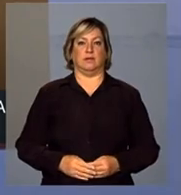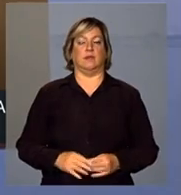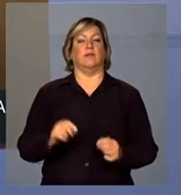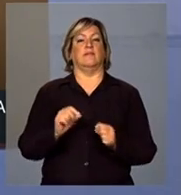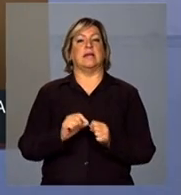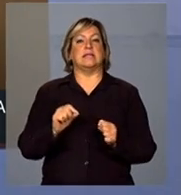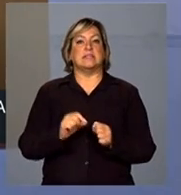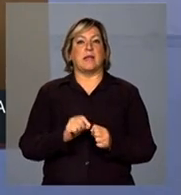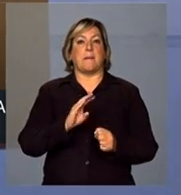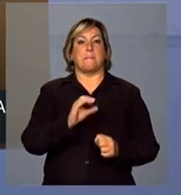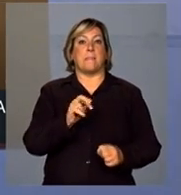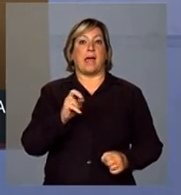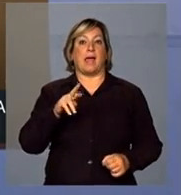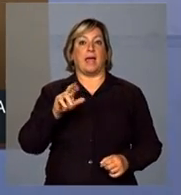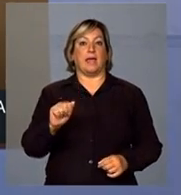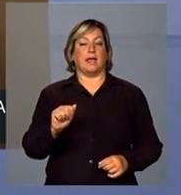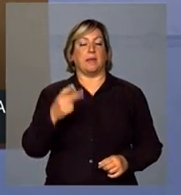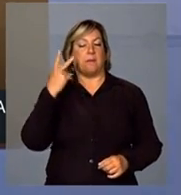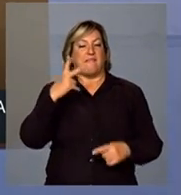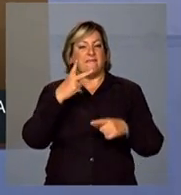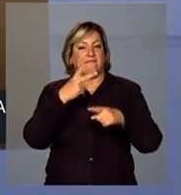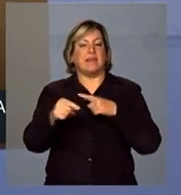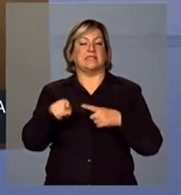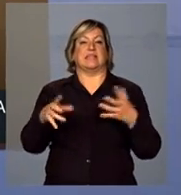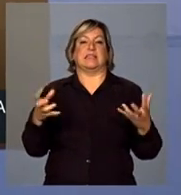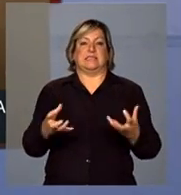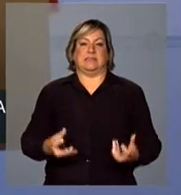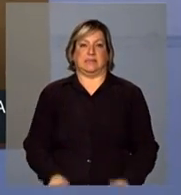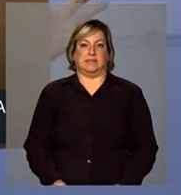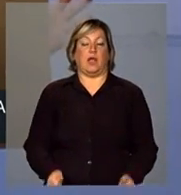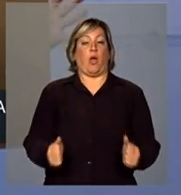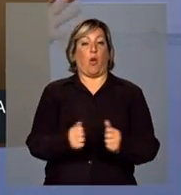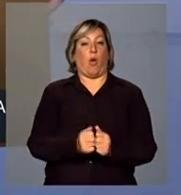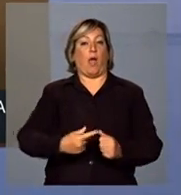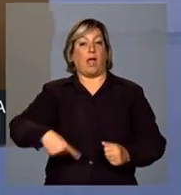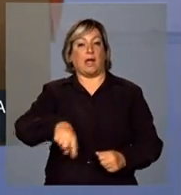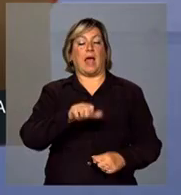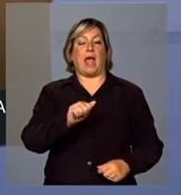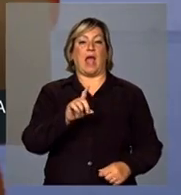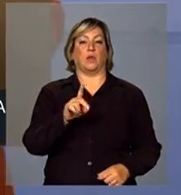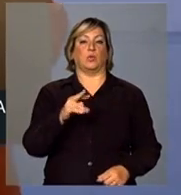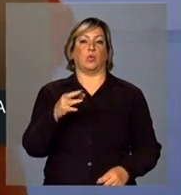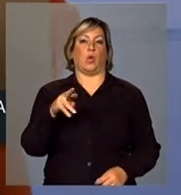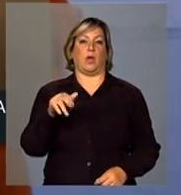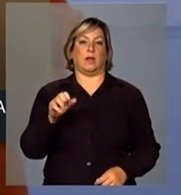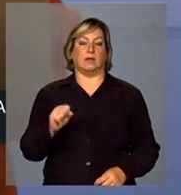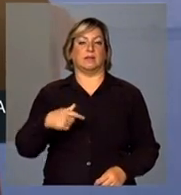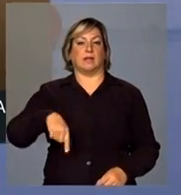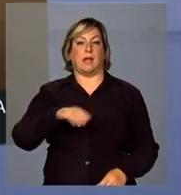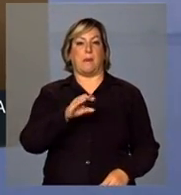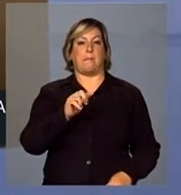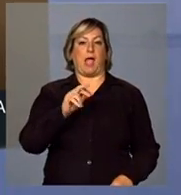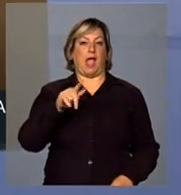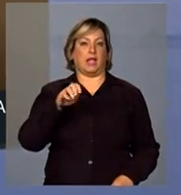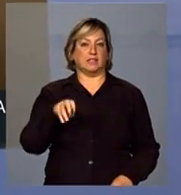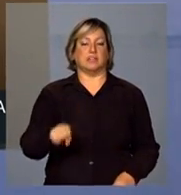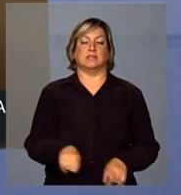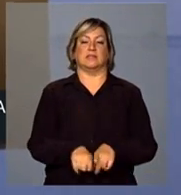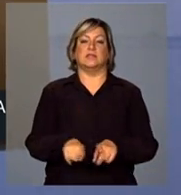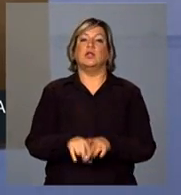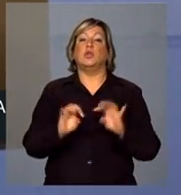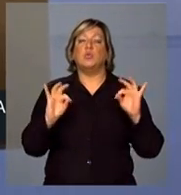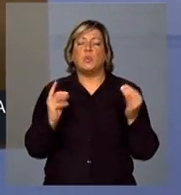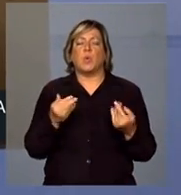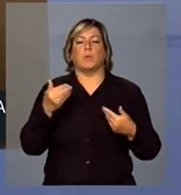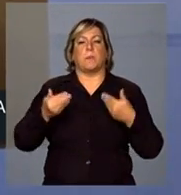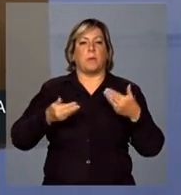criando uma barreira contra a seca através dessas adutoras, dessas barragens e de todo um